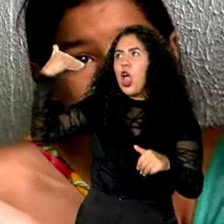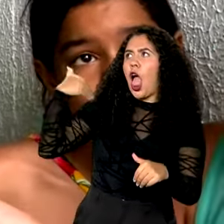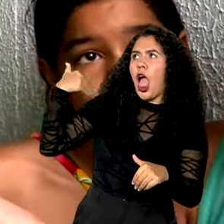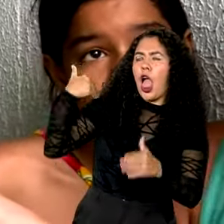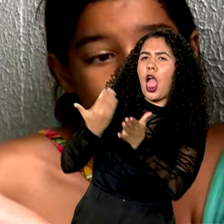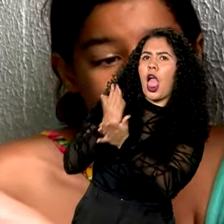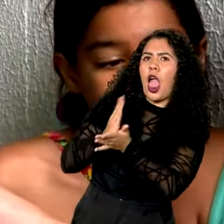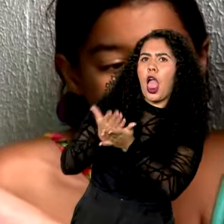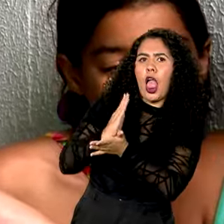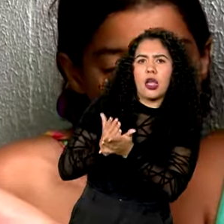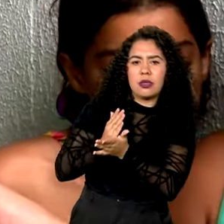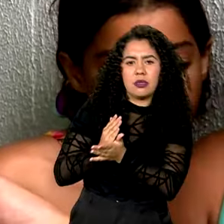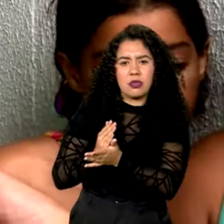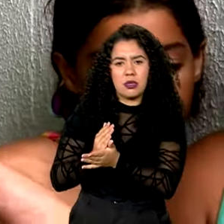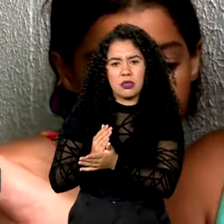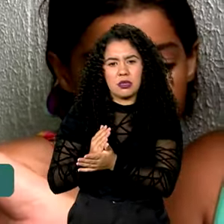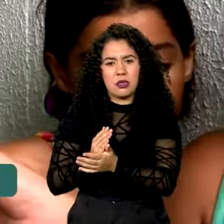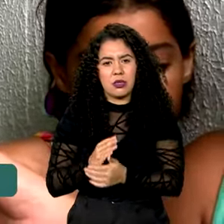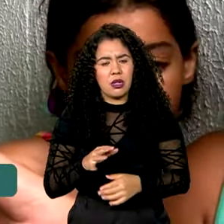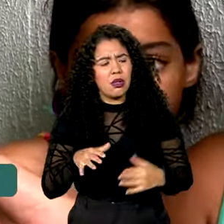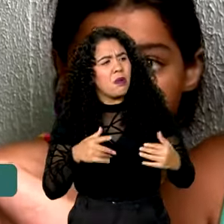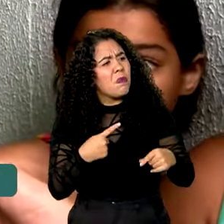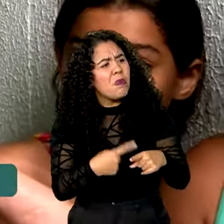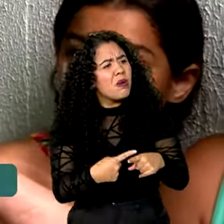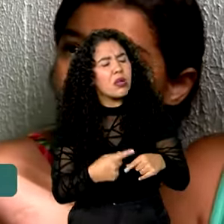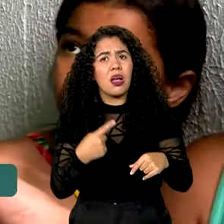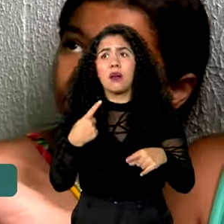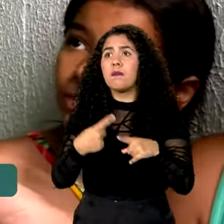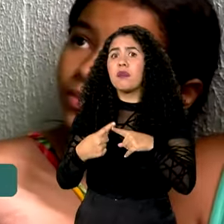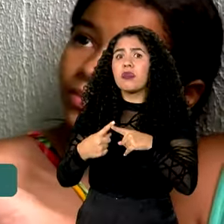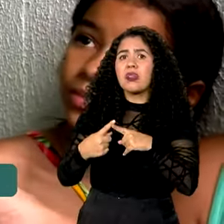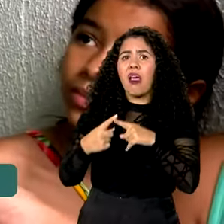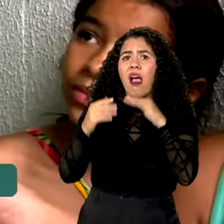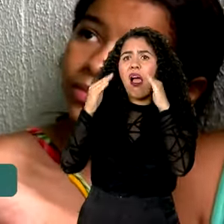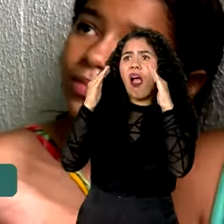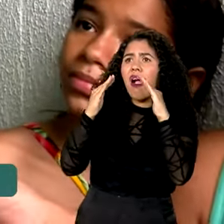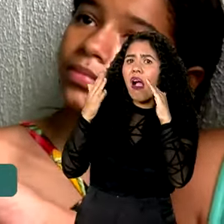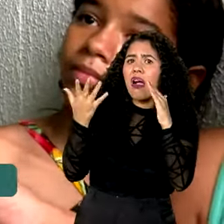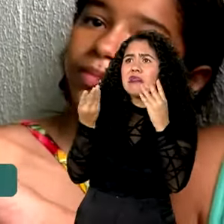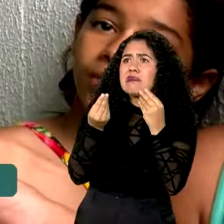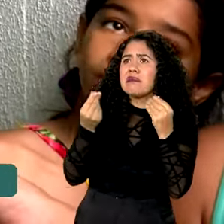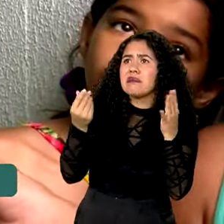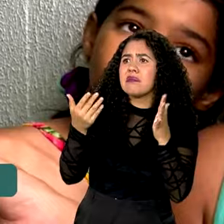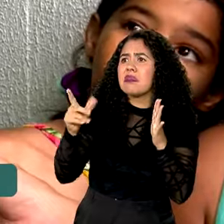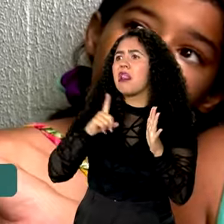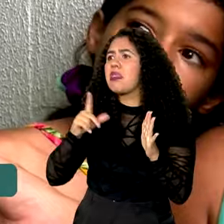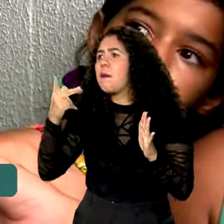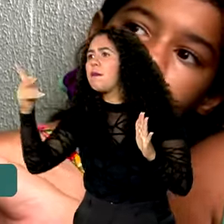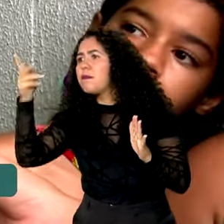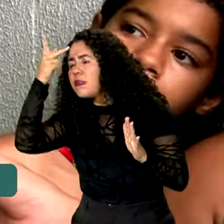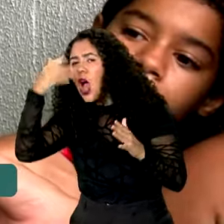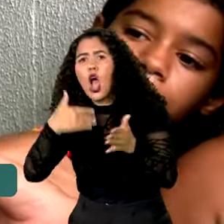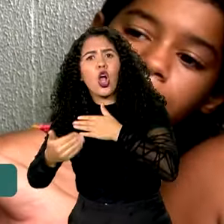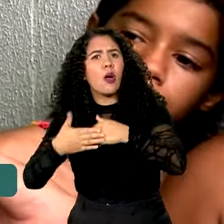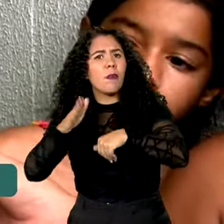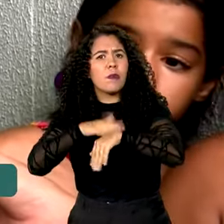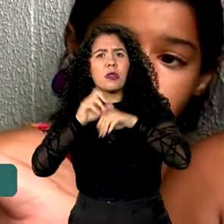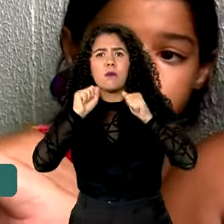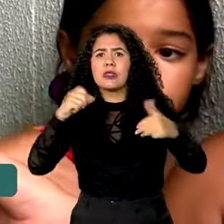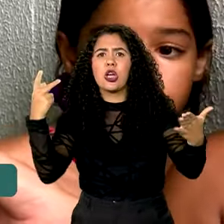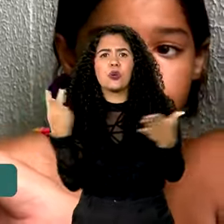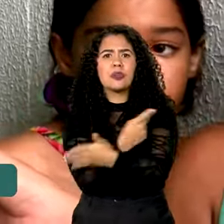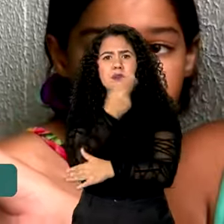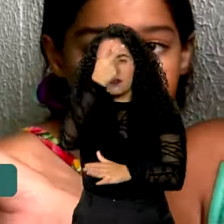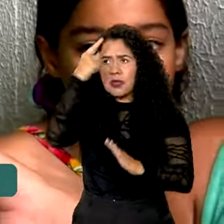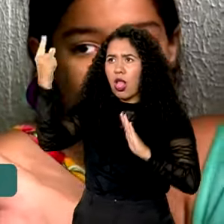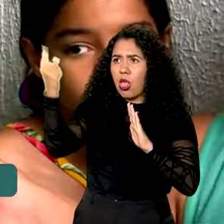Por que lá? Vocês tinham dúvidas se acordavam no futuro? É porque a casa está se achando. E dentro está para ver o lado de fora. Então, em qualquer momento, ela pode se abar e cair